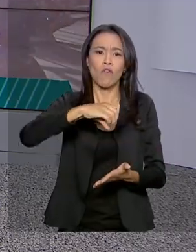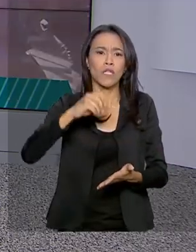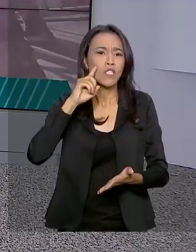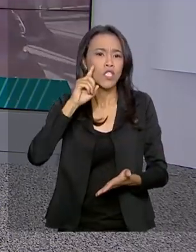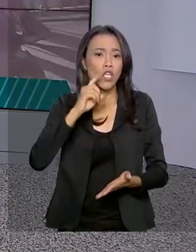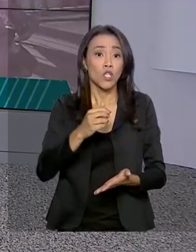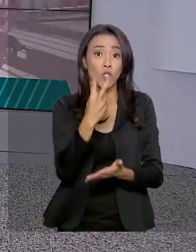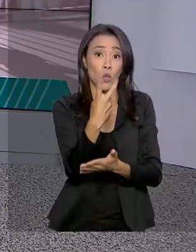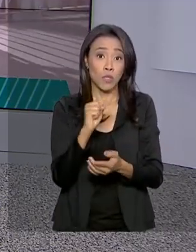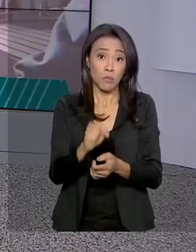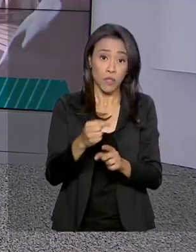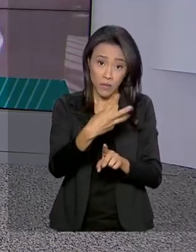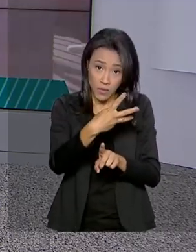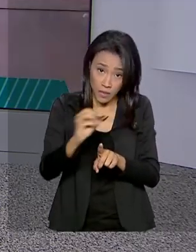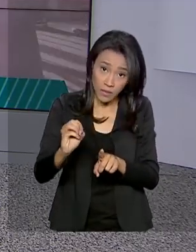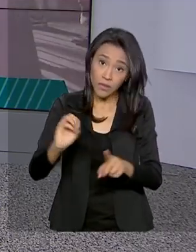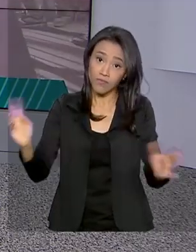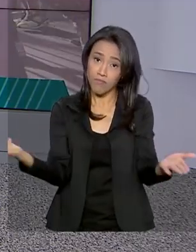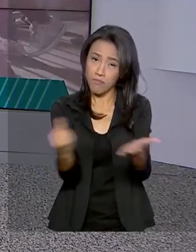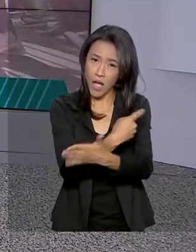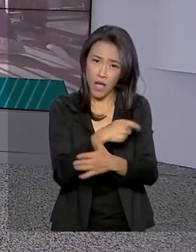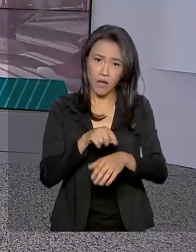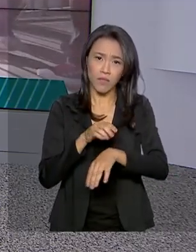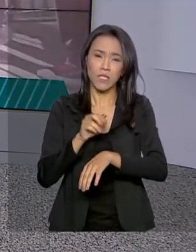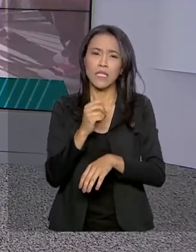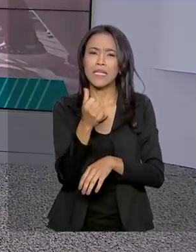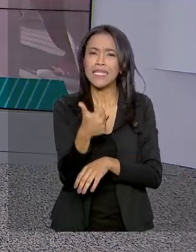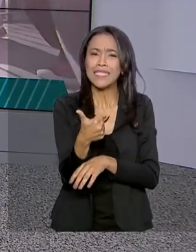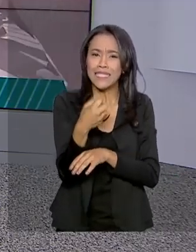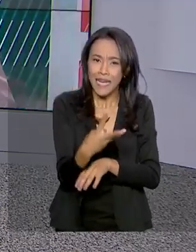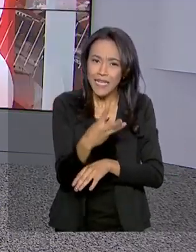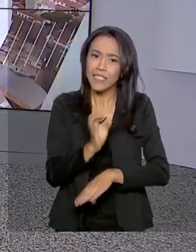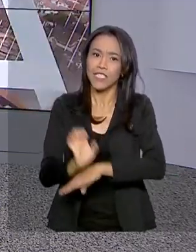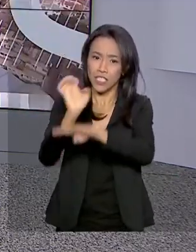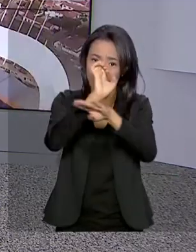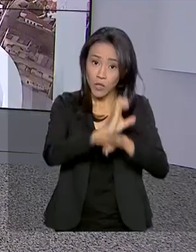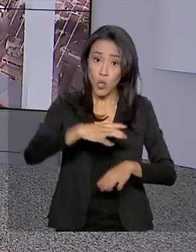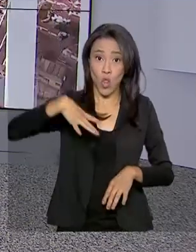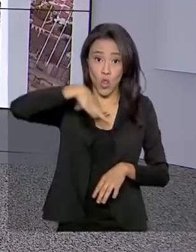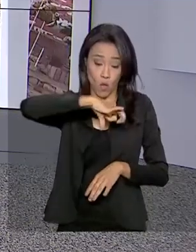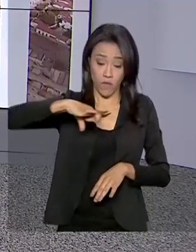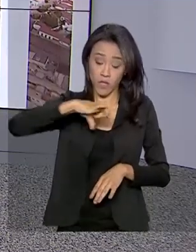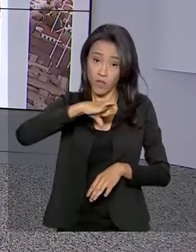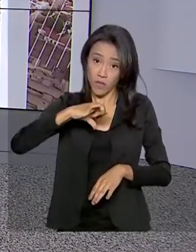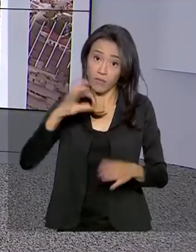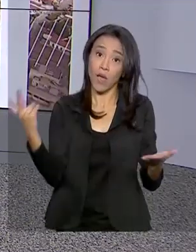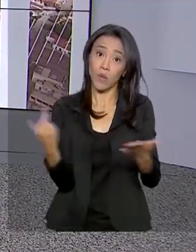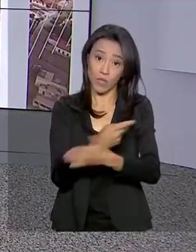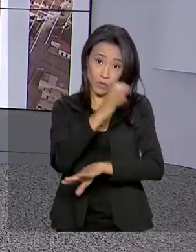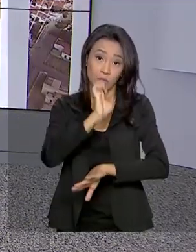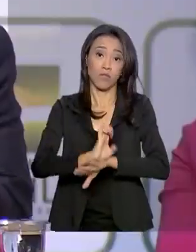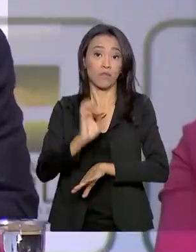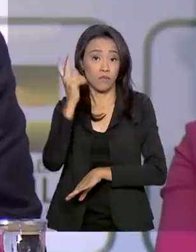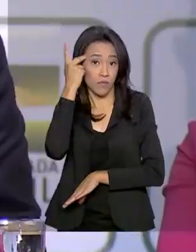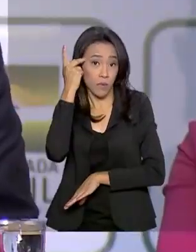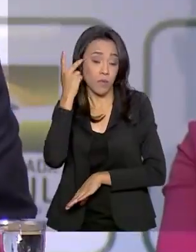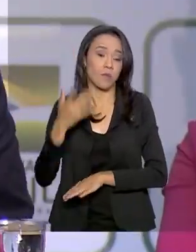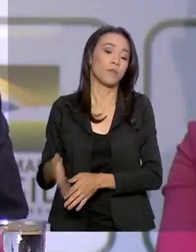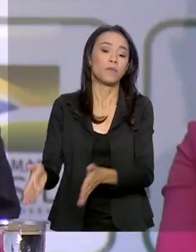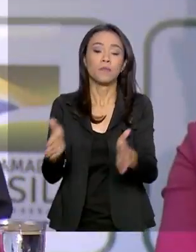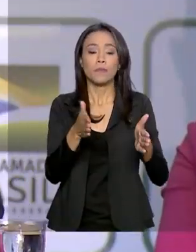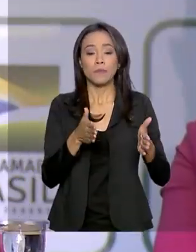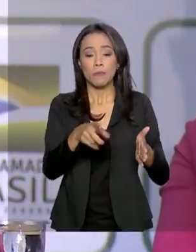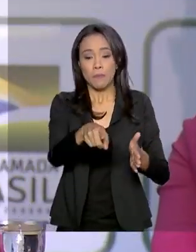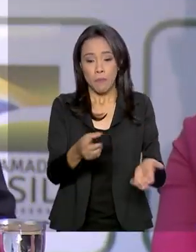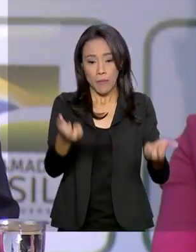casos de sarampo em 13 estados, 99% no estado de São Paulo. Nós estamos